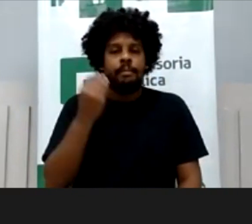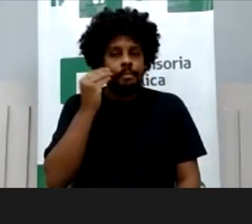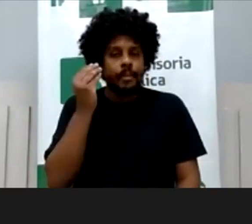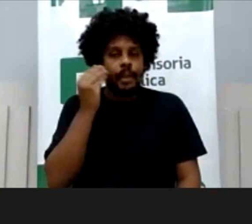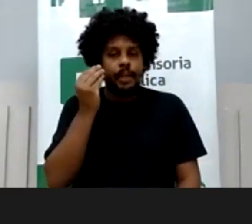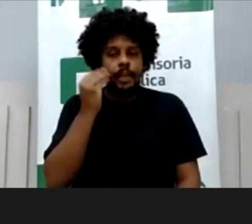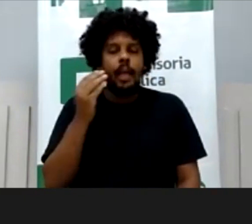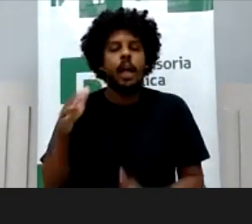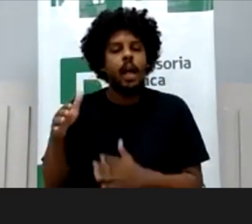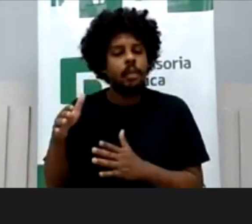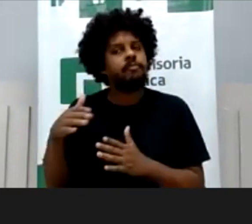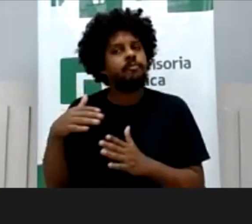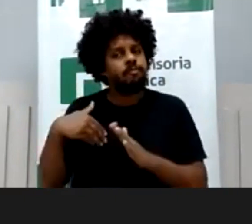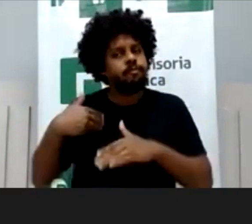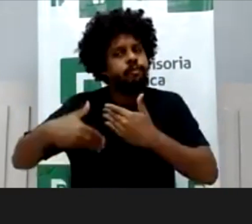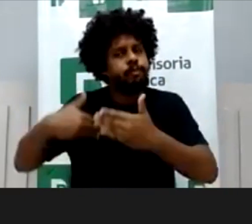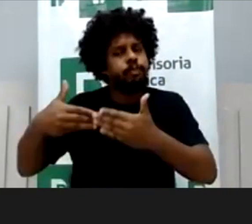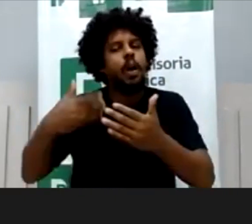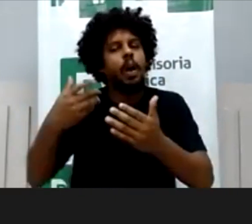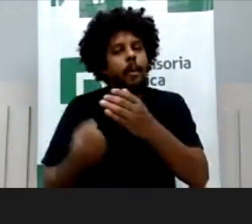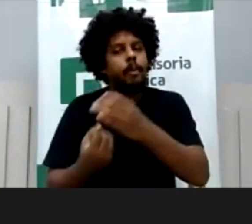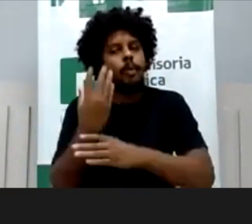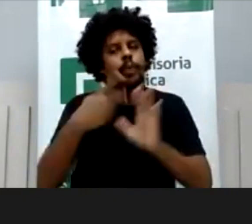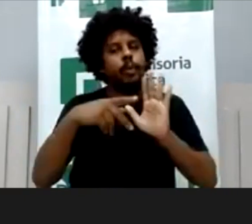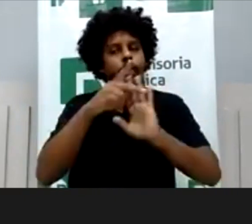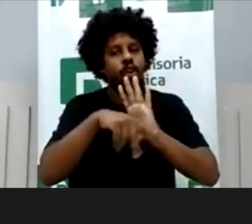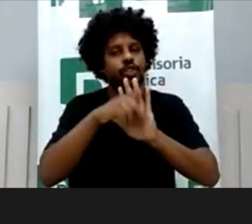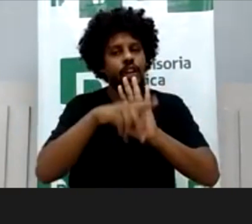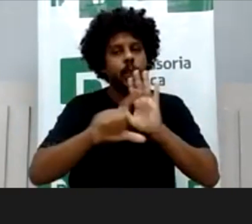projeto de lei para que seja discutido isso?